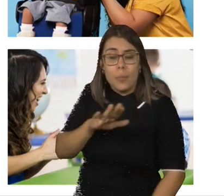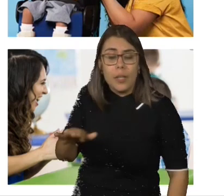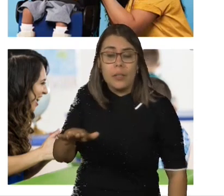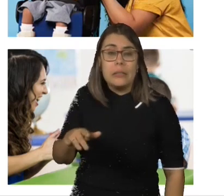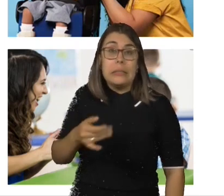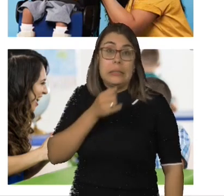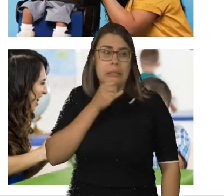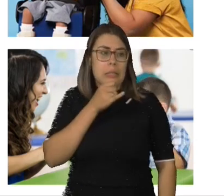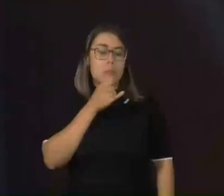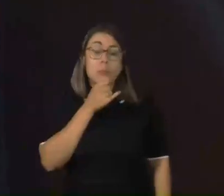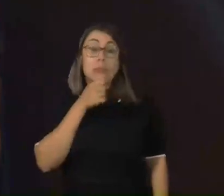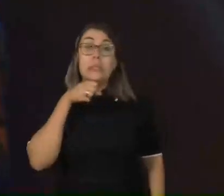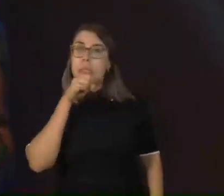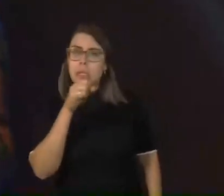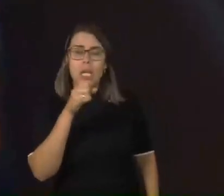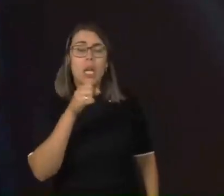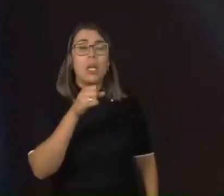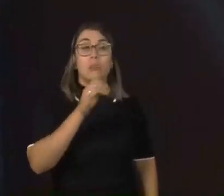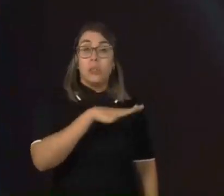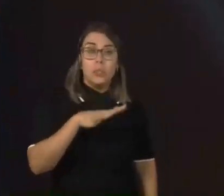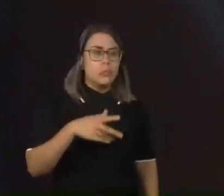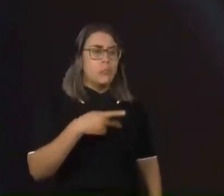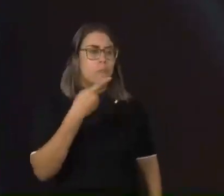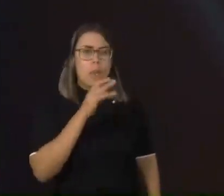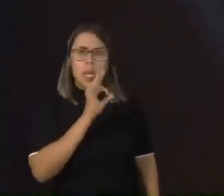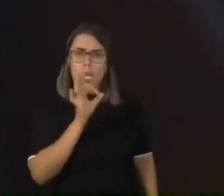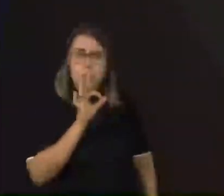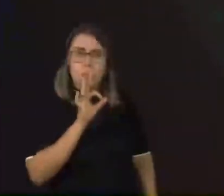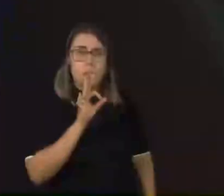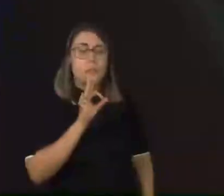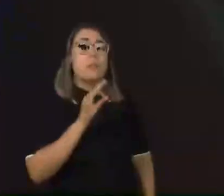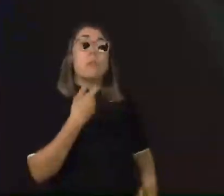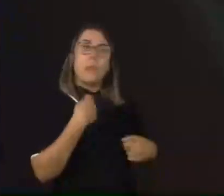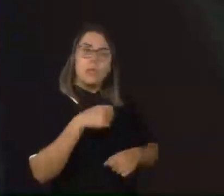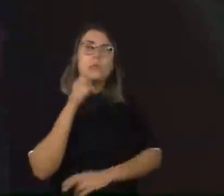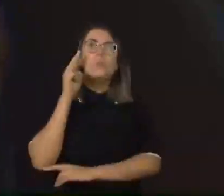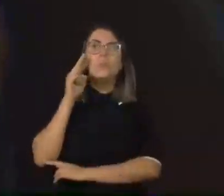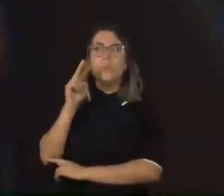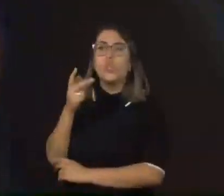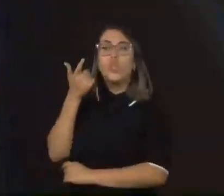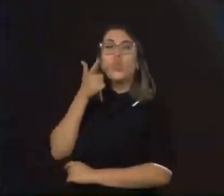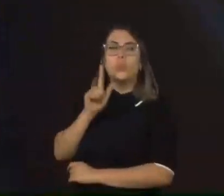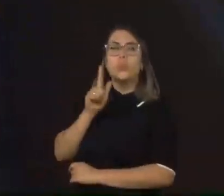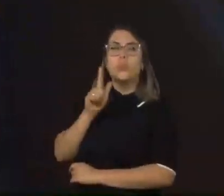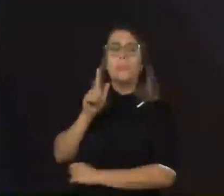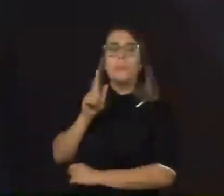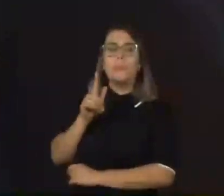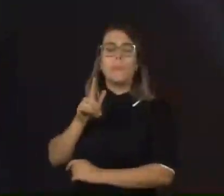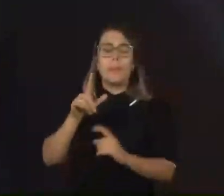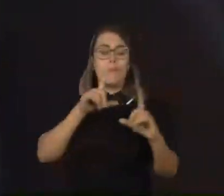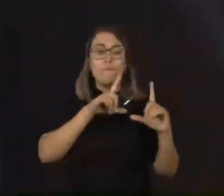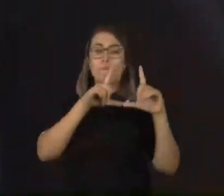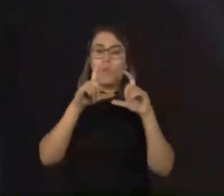a criança não fala, é possível exercitar a escuta. E hoje, a gente viu até os apresentadores